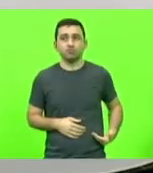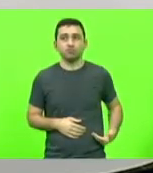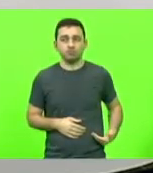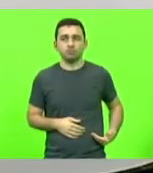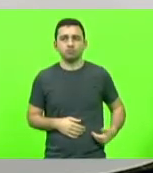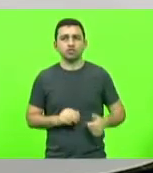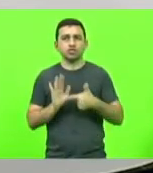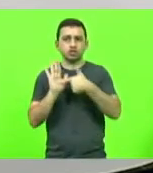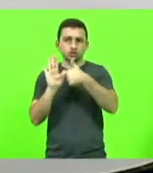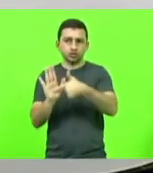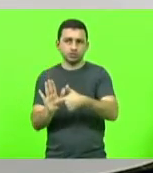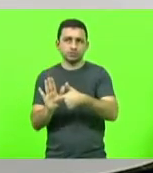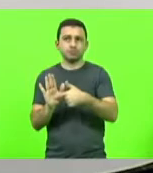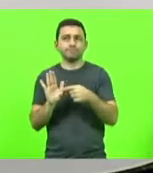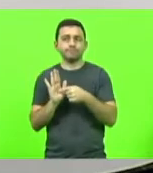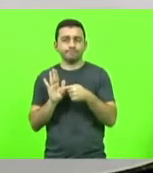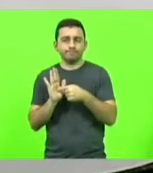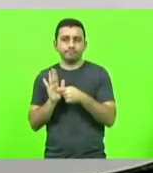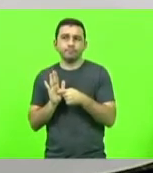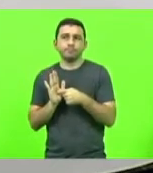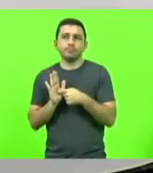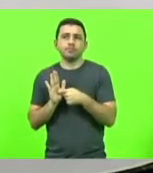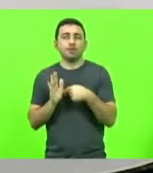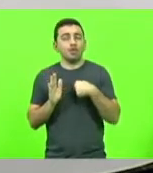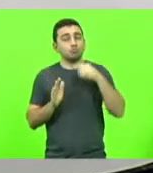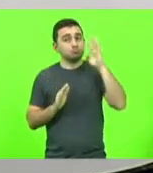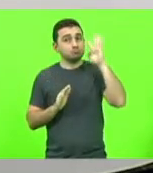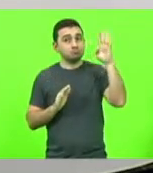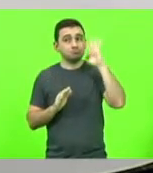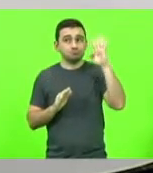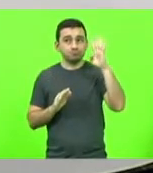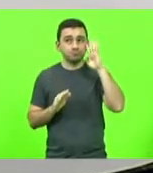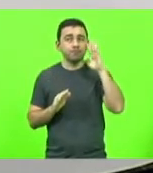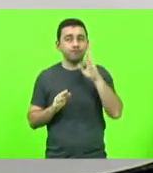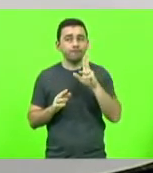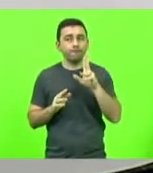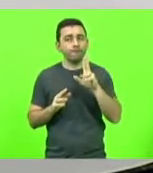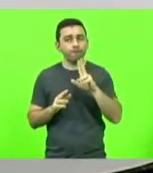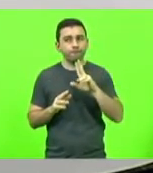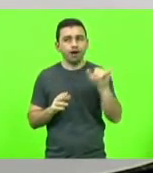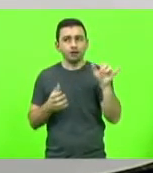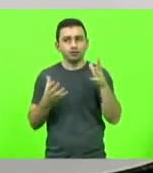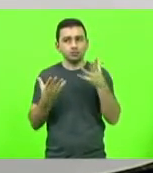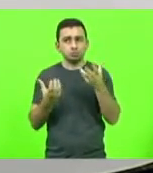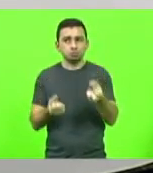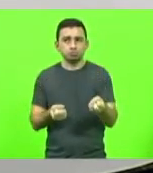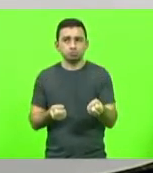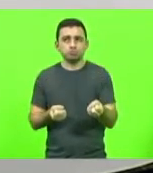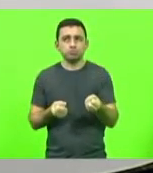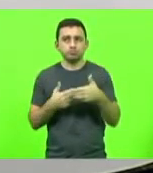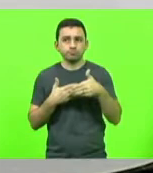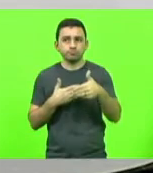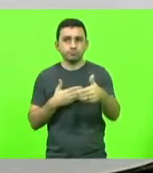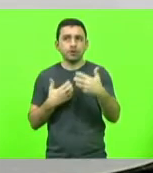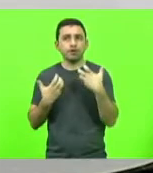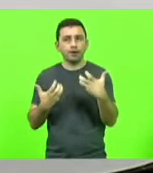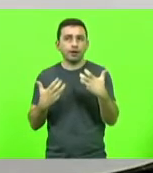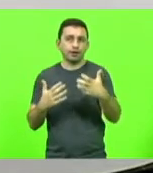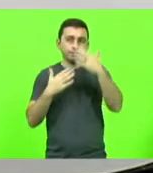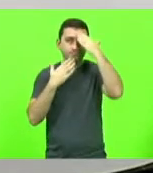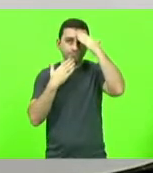uma indicação nesse sentido, que eu imagino deve ser acolhida nos próximos dias. E, por isso, quero agradecer